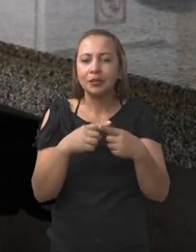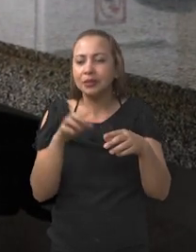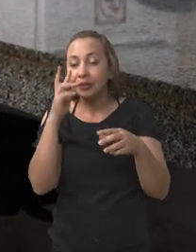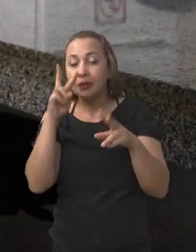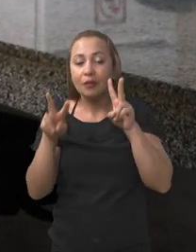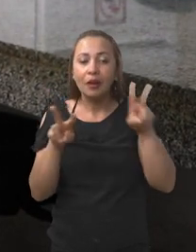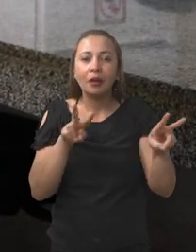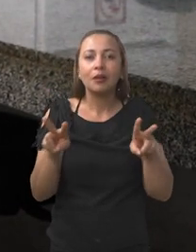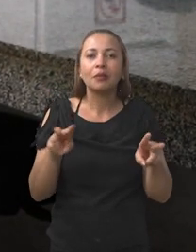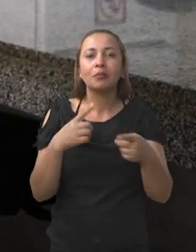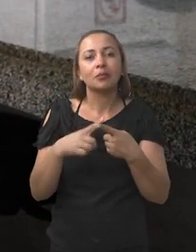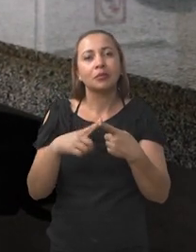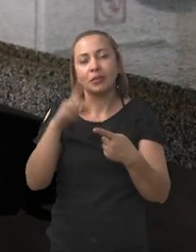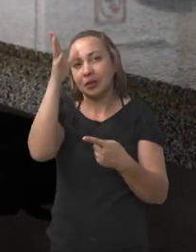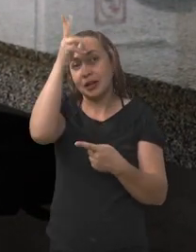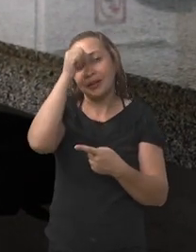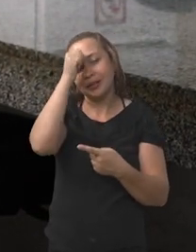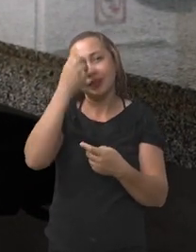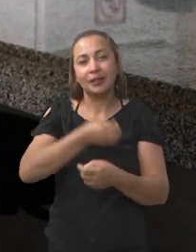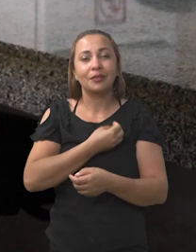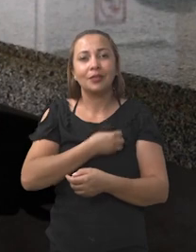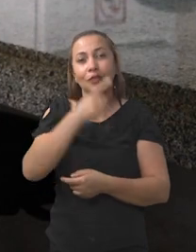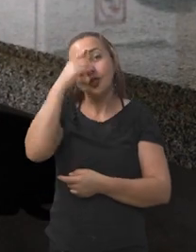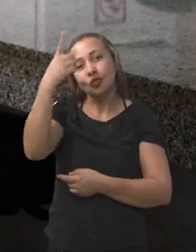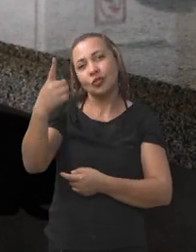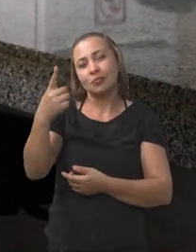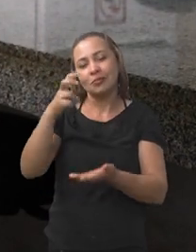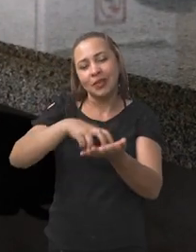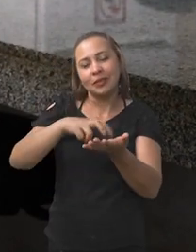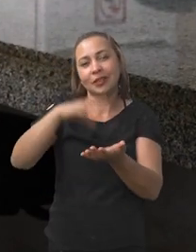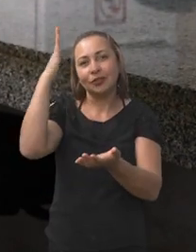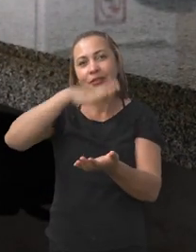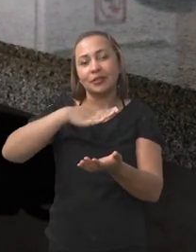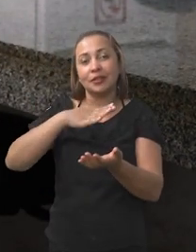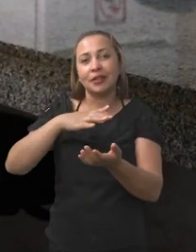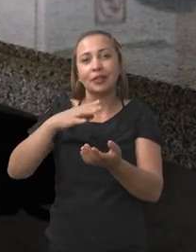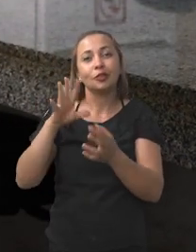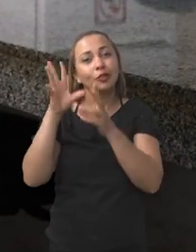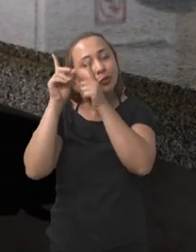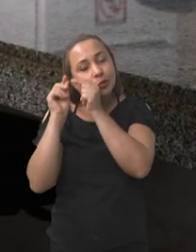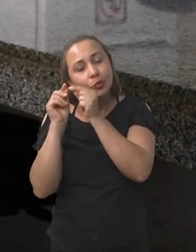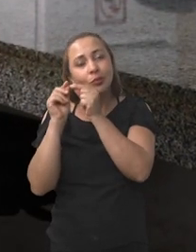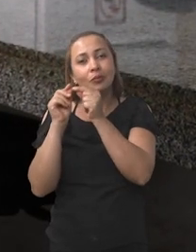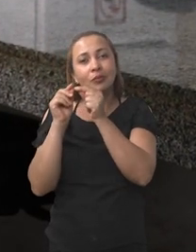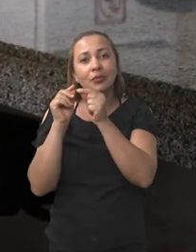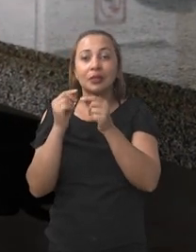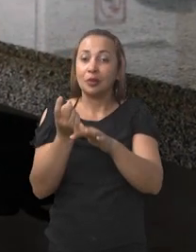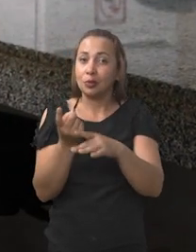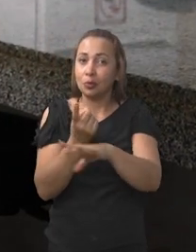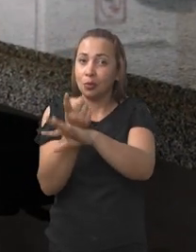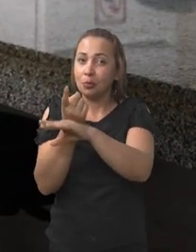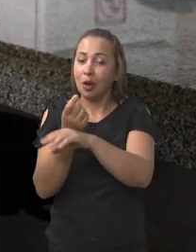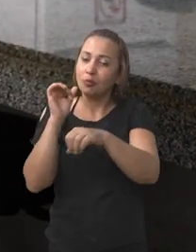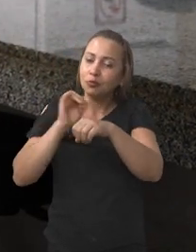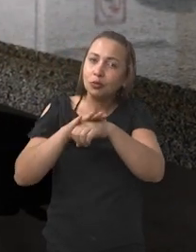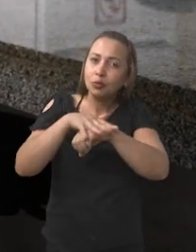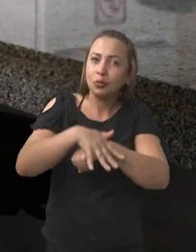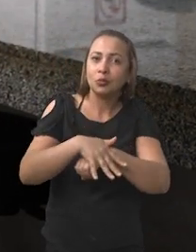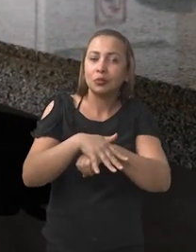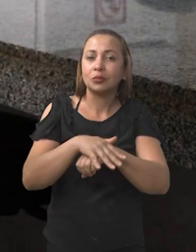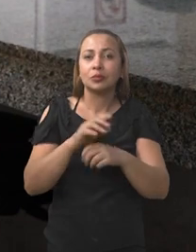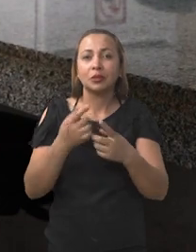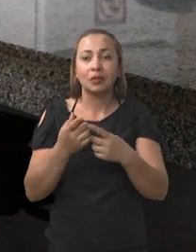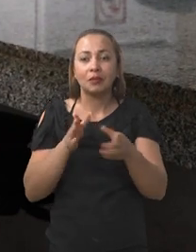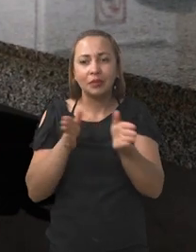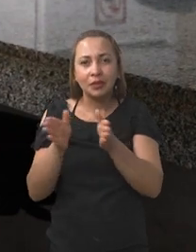galinha tem hábito diurno e o escorpião tem hábito noturno. Quando a galinha dorme, o escorpião sai. Dentre as medidas de